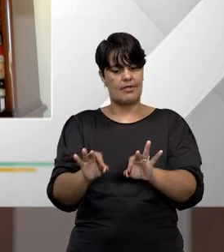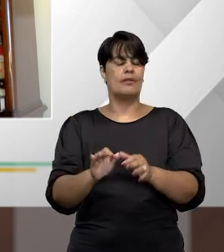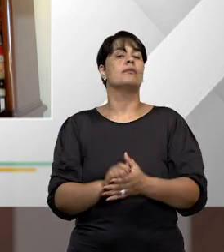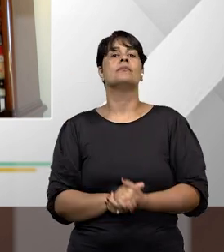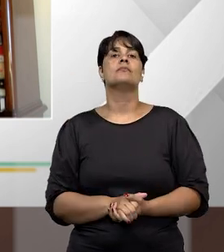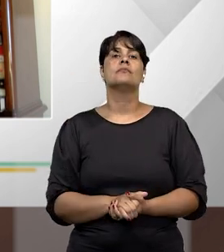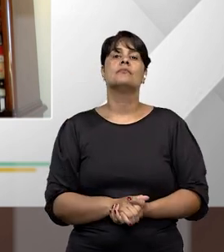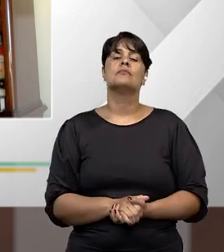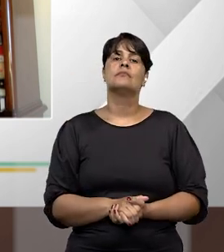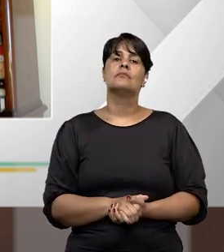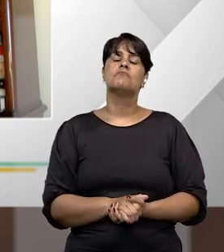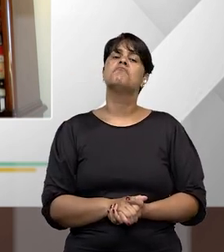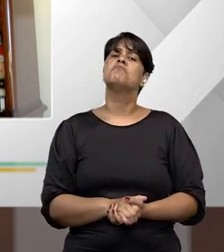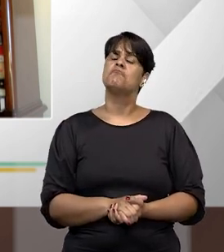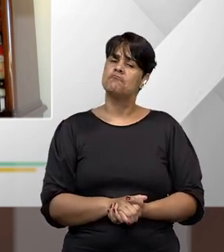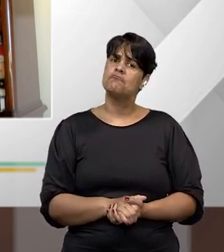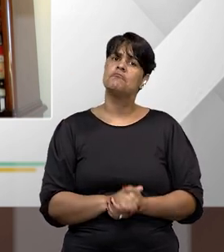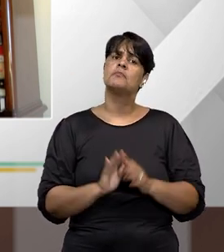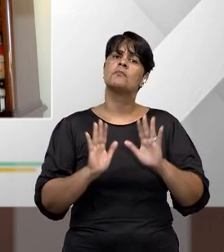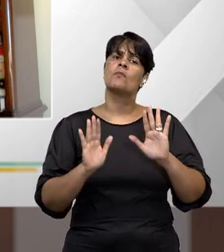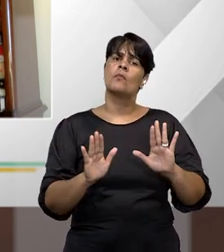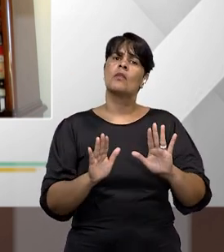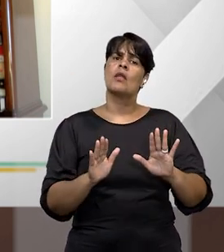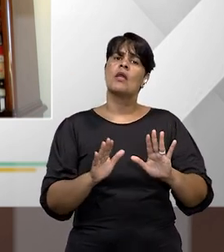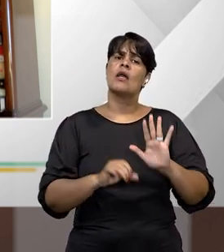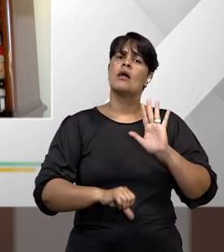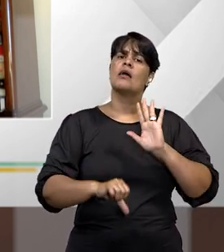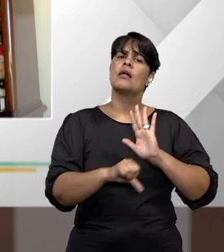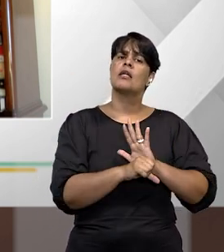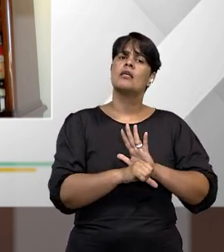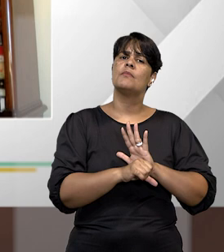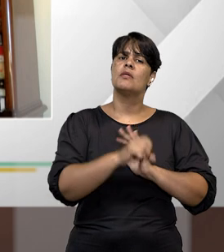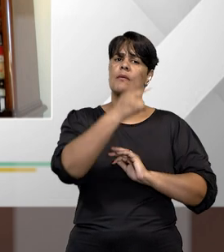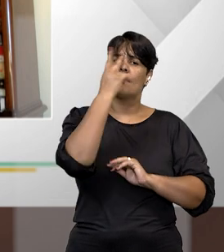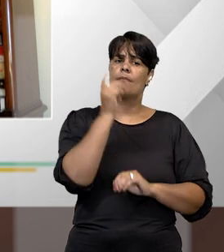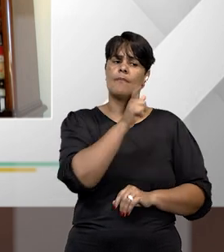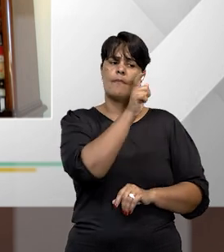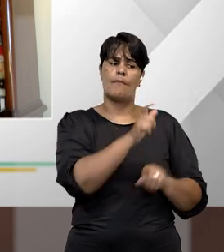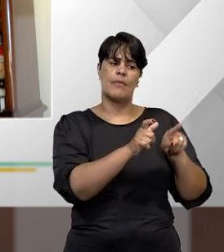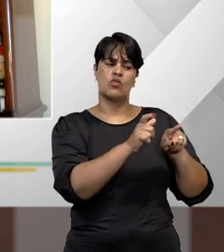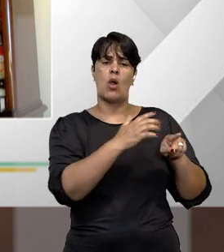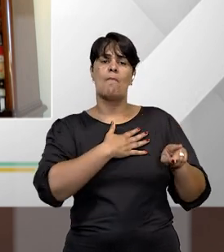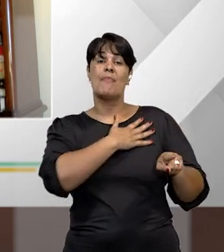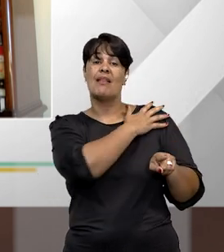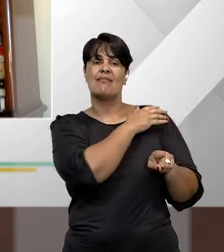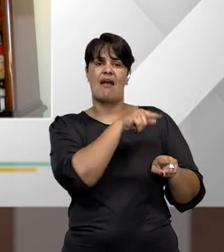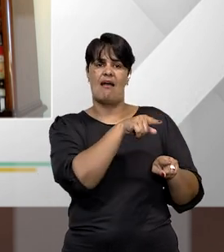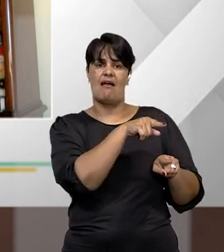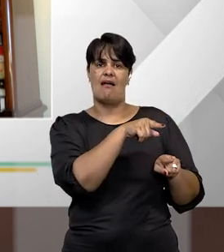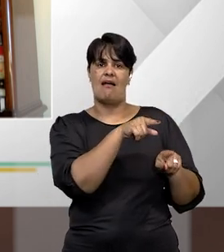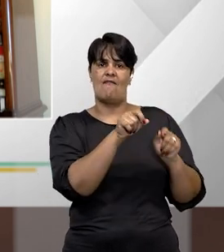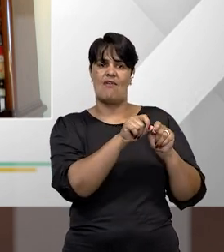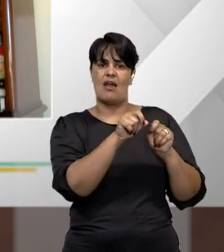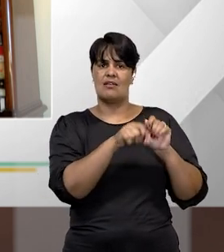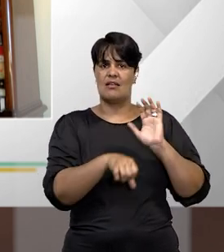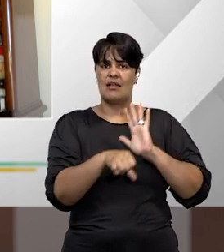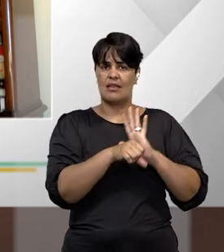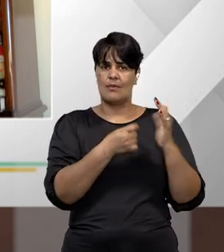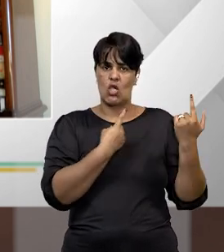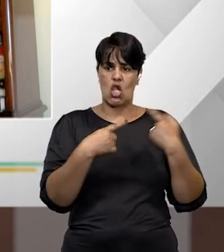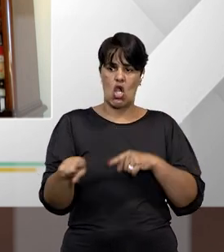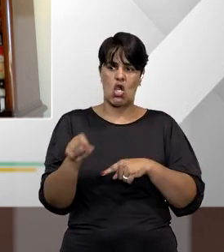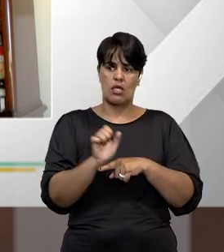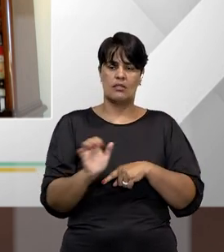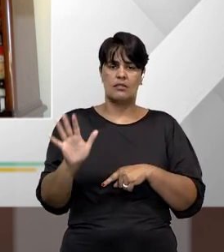por agentes militares contra o Estado Democrático, deve prevalecer, professor Ricardo, a nova lei ou o Código Penal Militar?